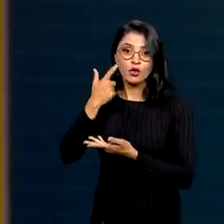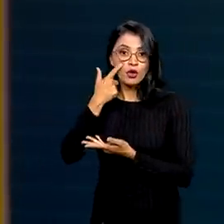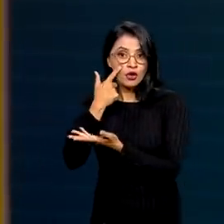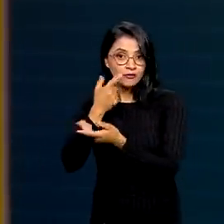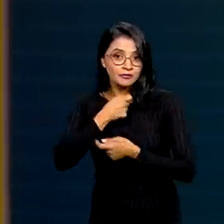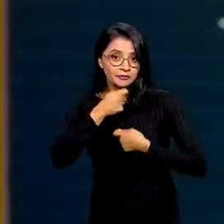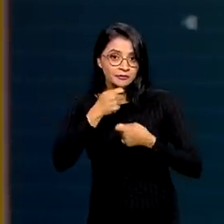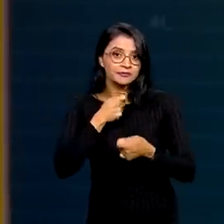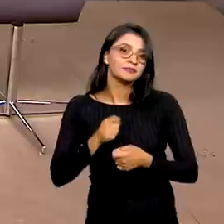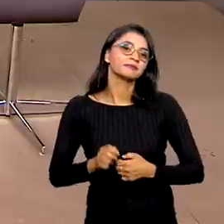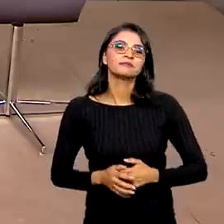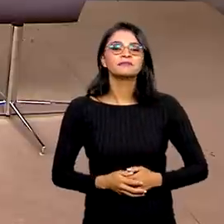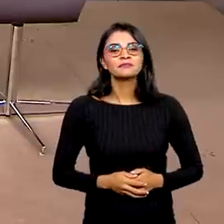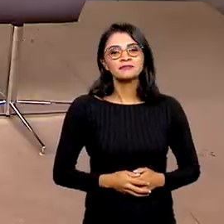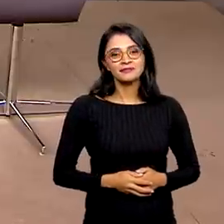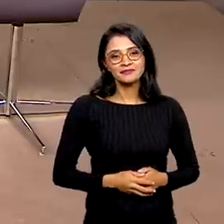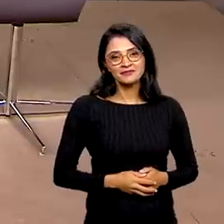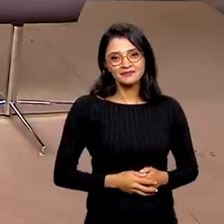aí a entrevista.